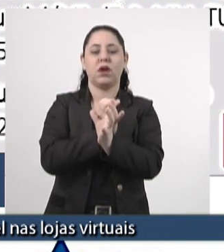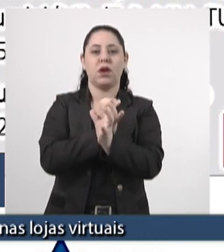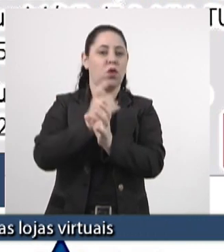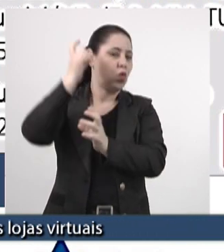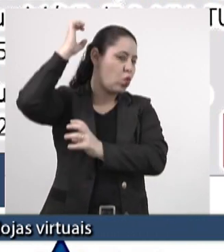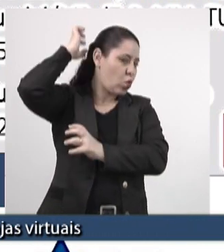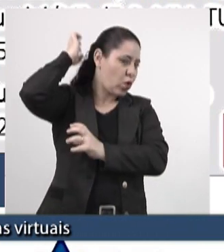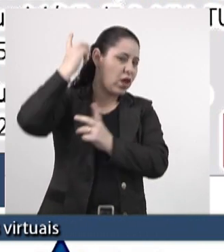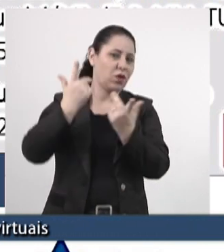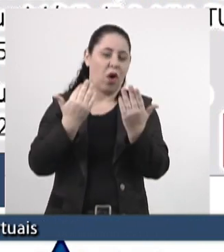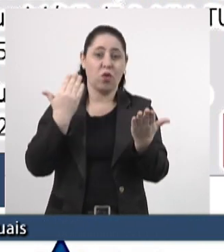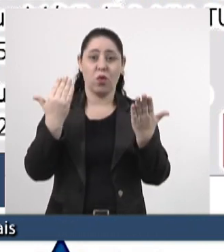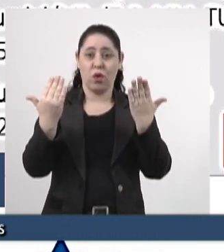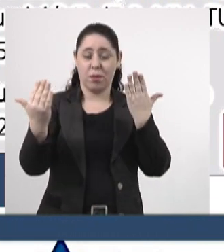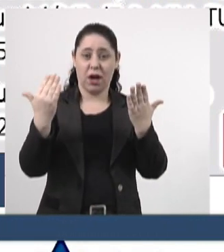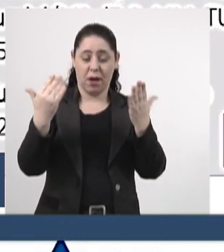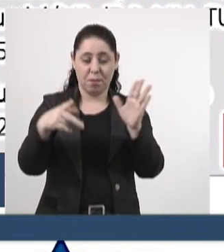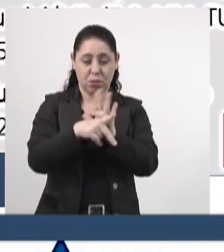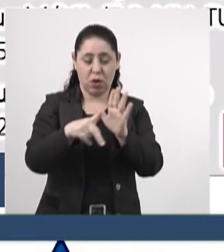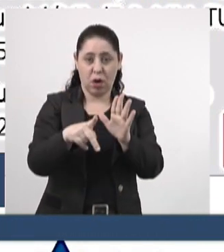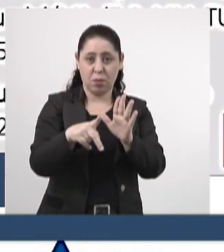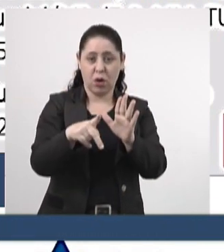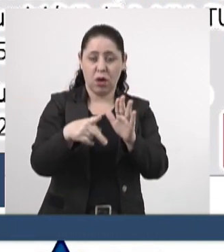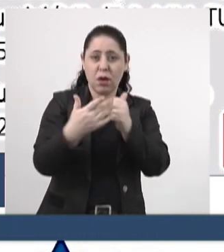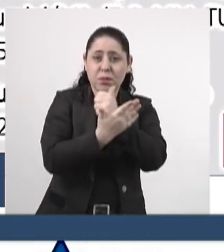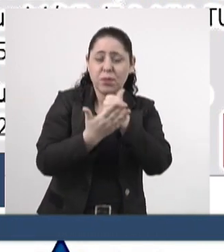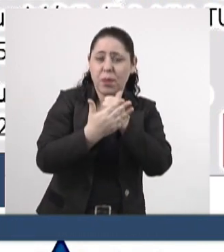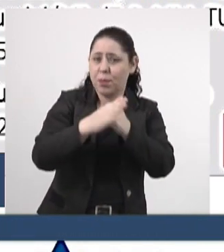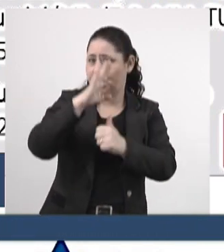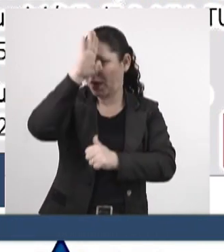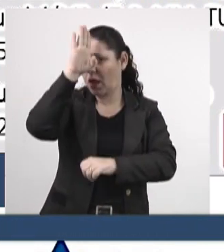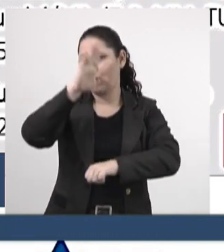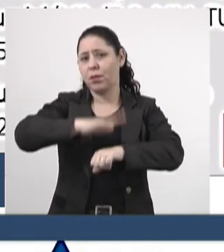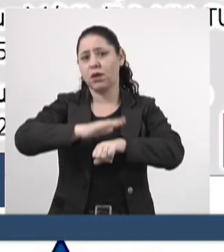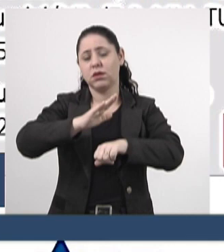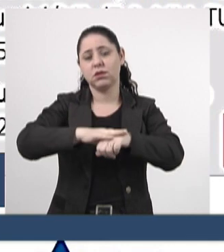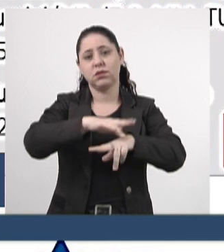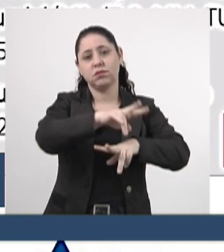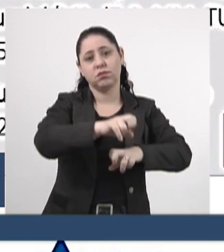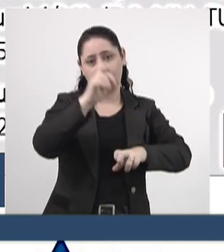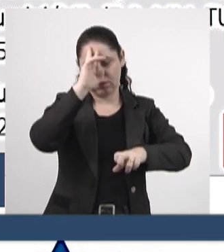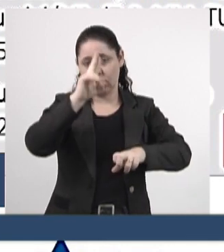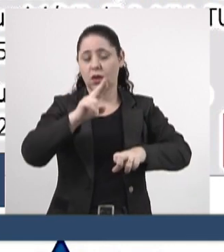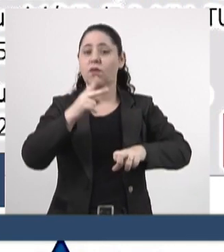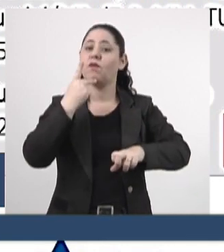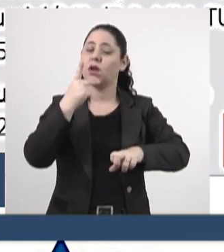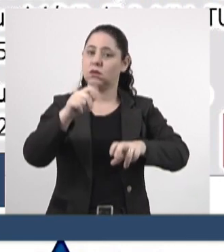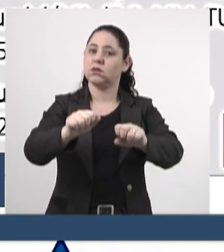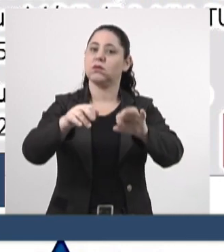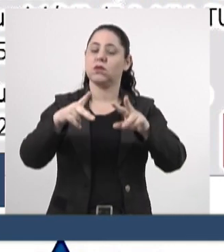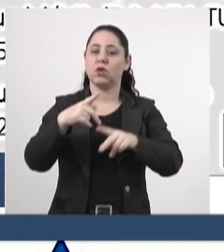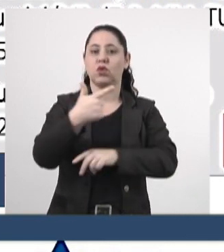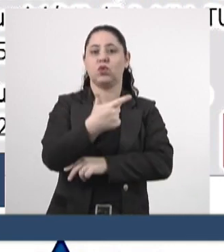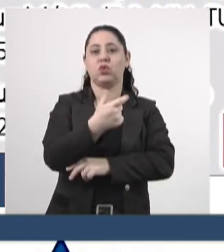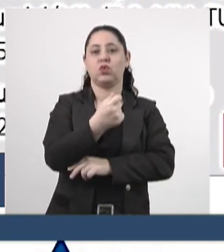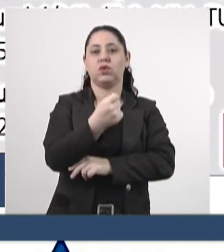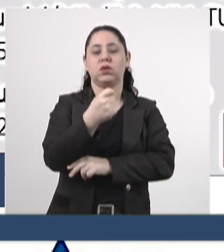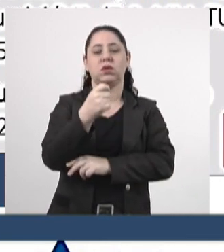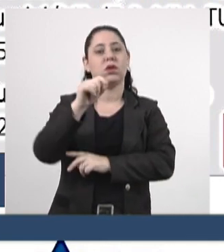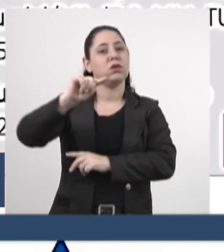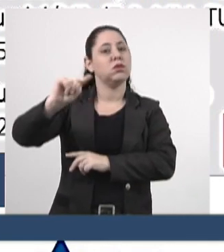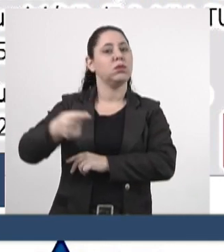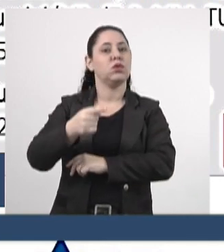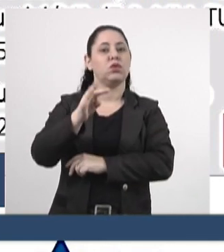dorsal da produção do agronegócio. Então, nós fizemos essas audiências para dizer que esse número de 200 mil toneladas está